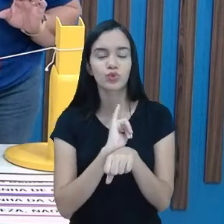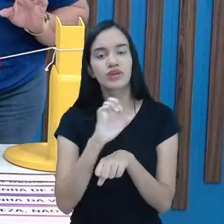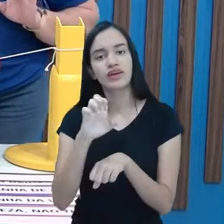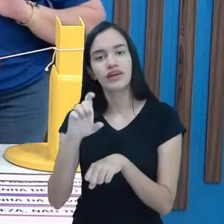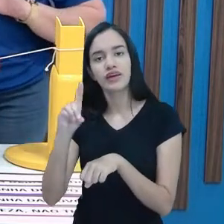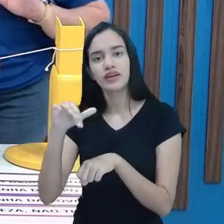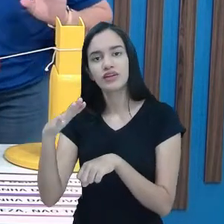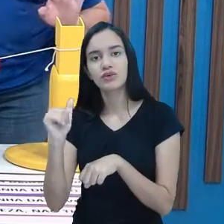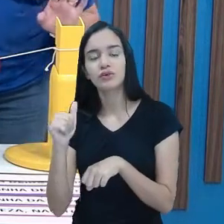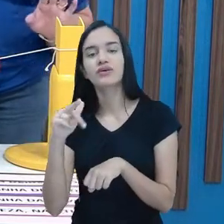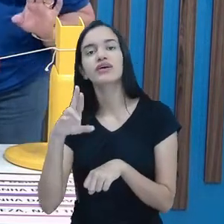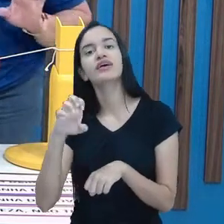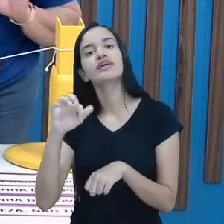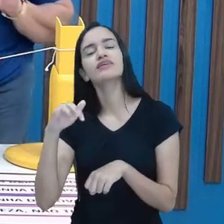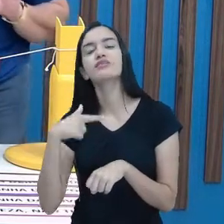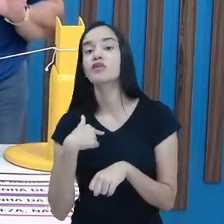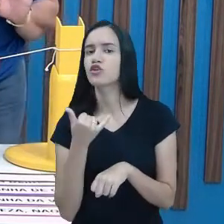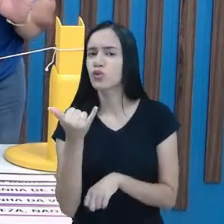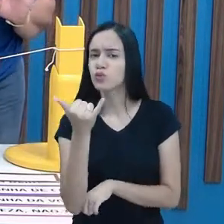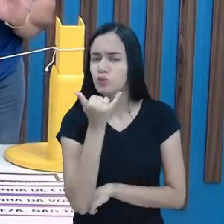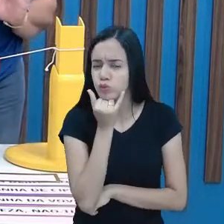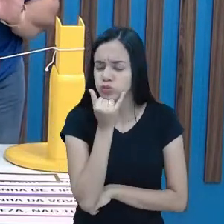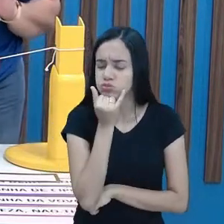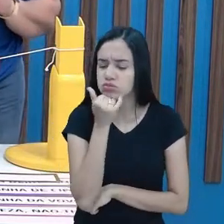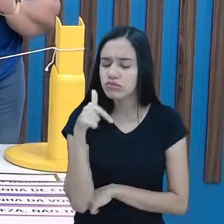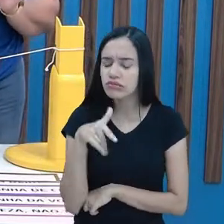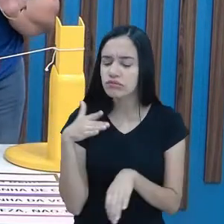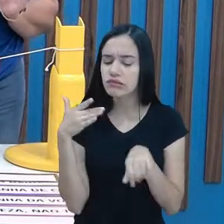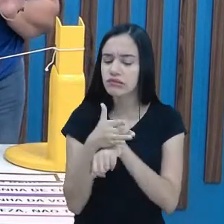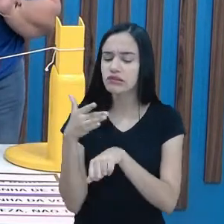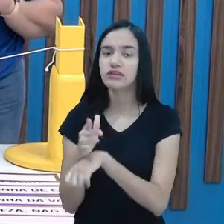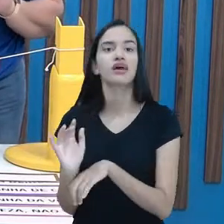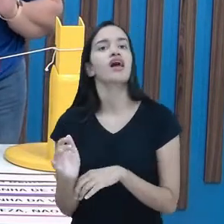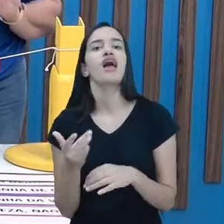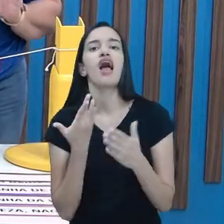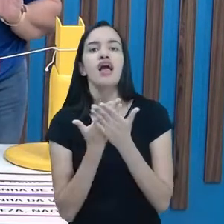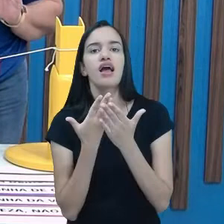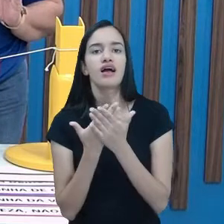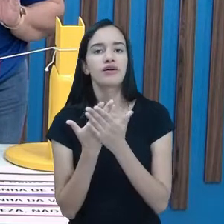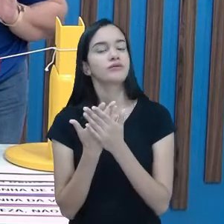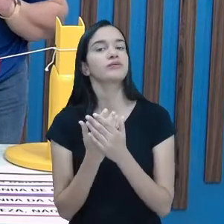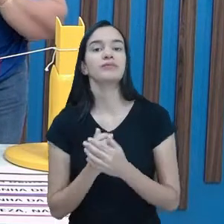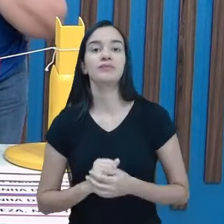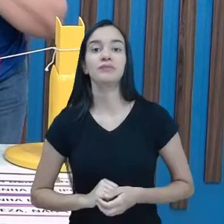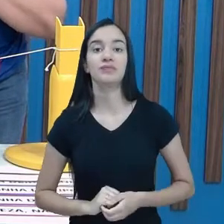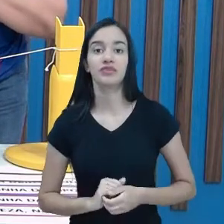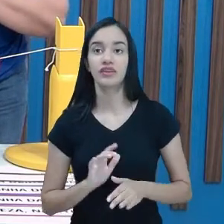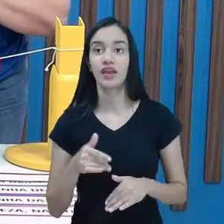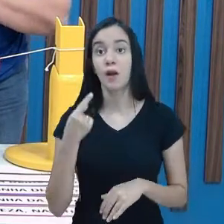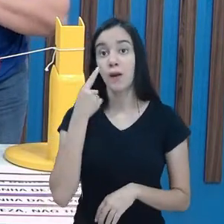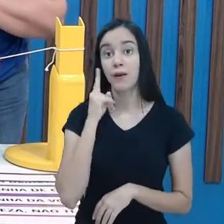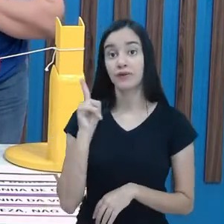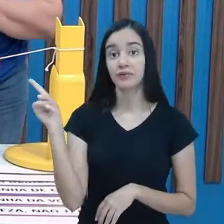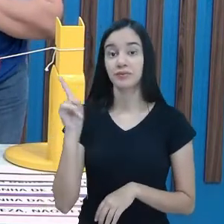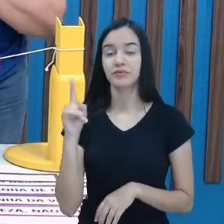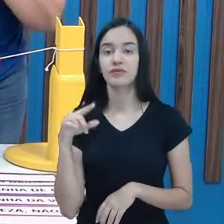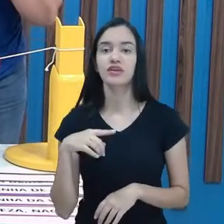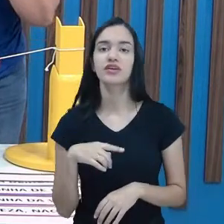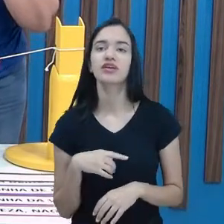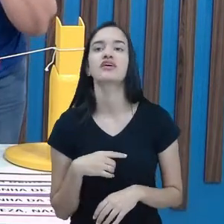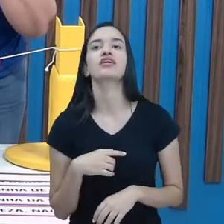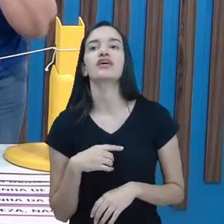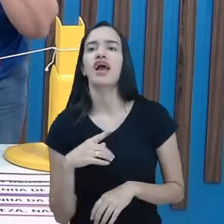Recife. Então, não tem desculpa para acessar as aulas do Educa Recife. E o que aprenderem?